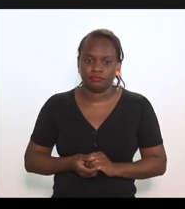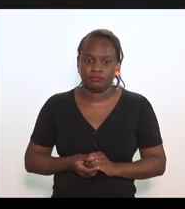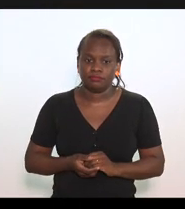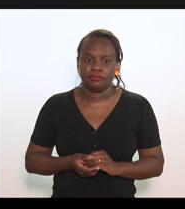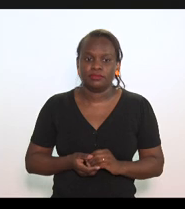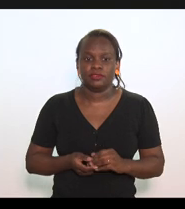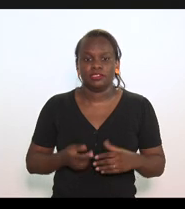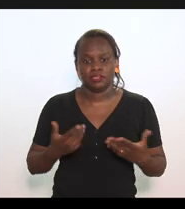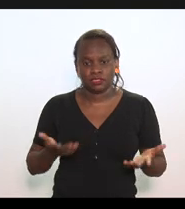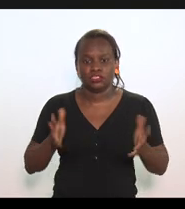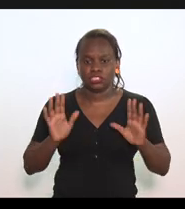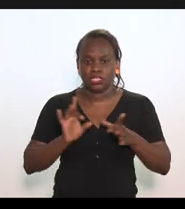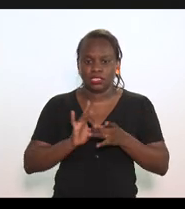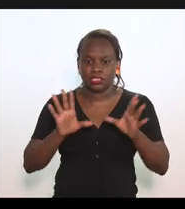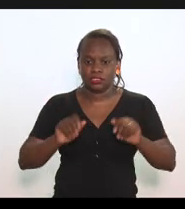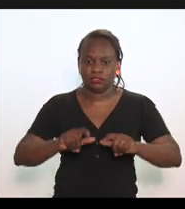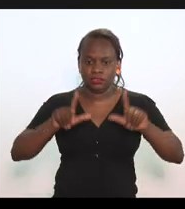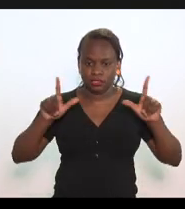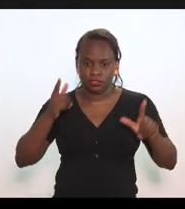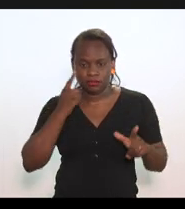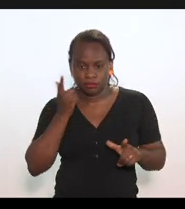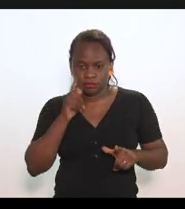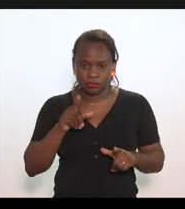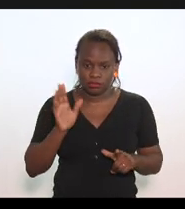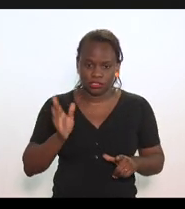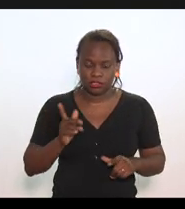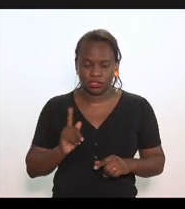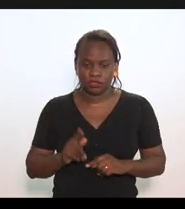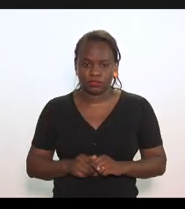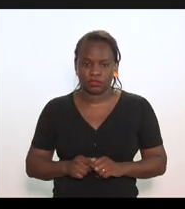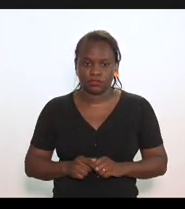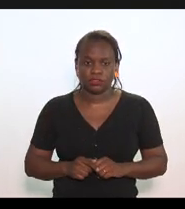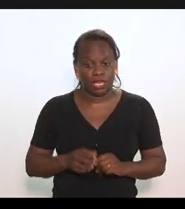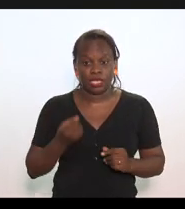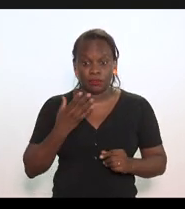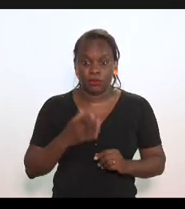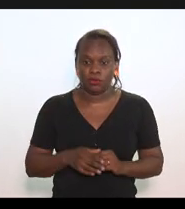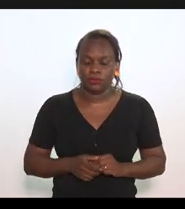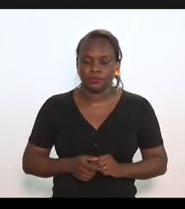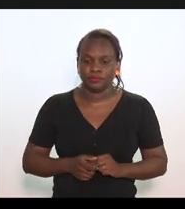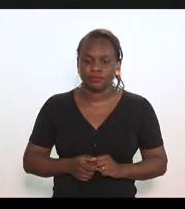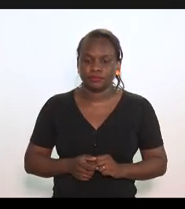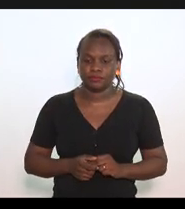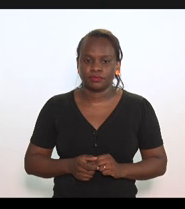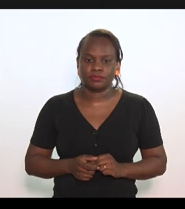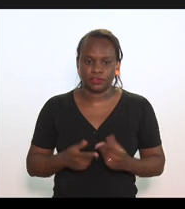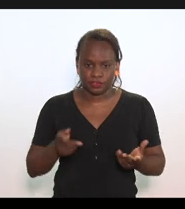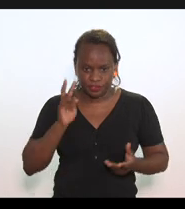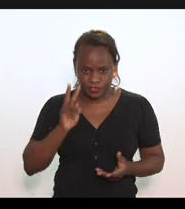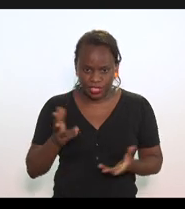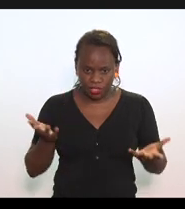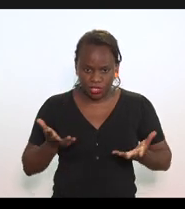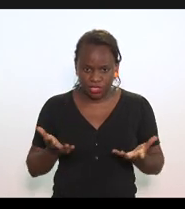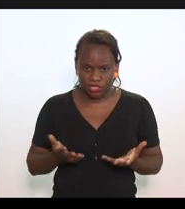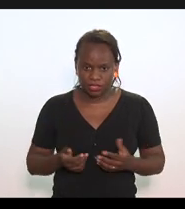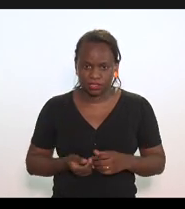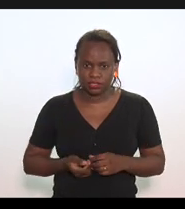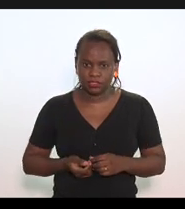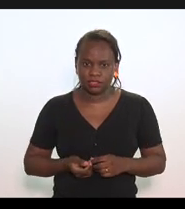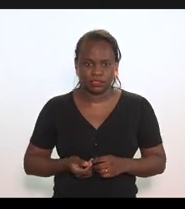Estaria liberada a sua exposição. Vê se está. Vamos ver. Que bom. Vocês veem a minha apresentação?